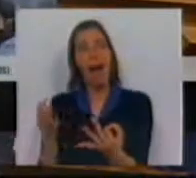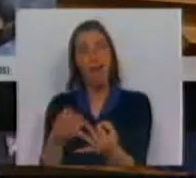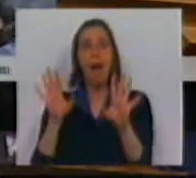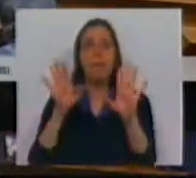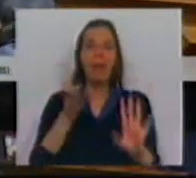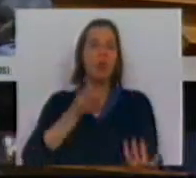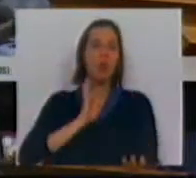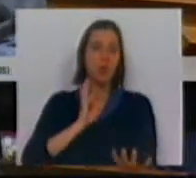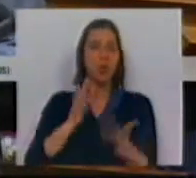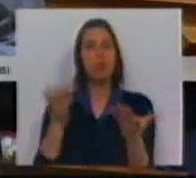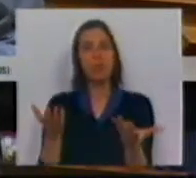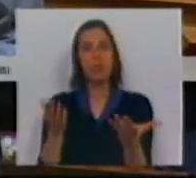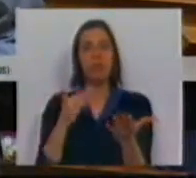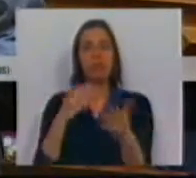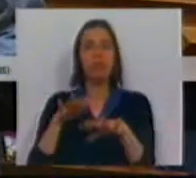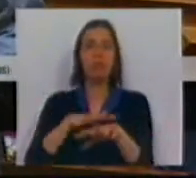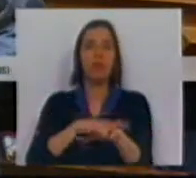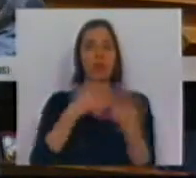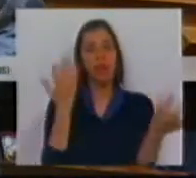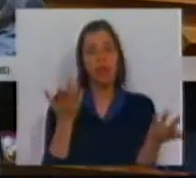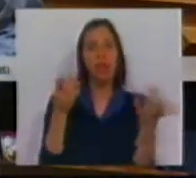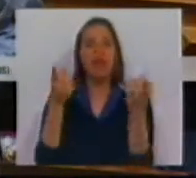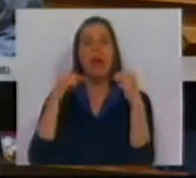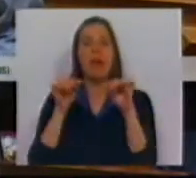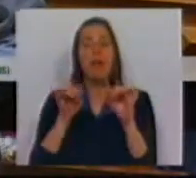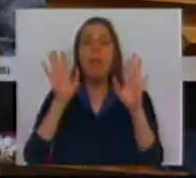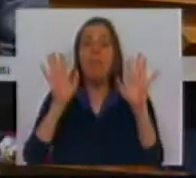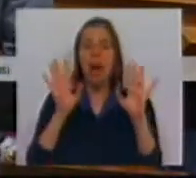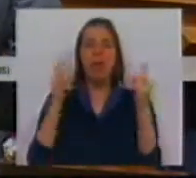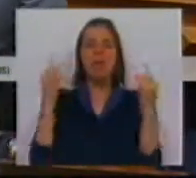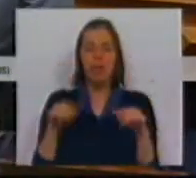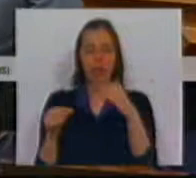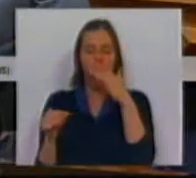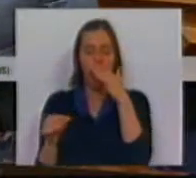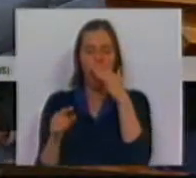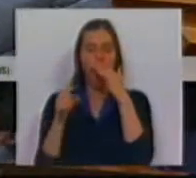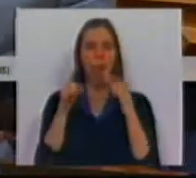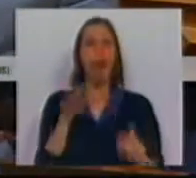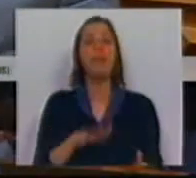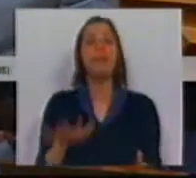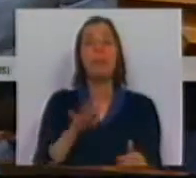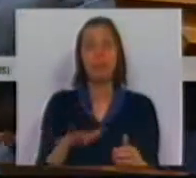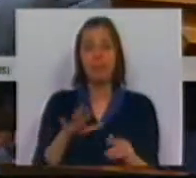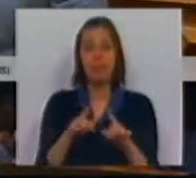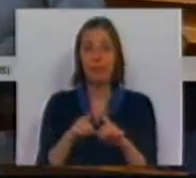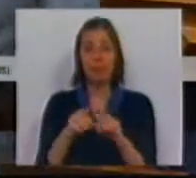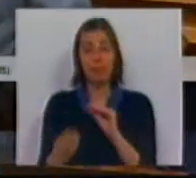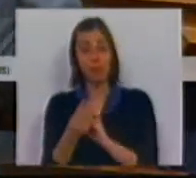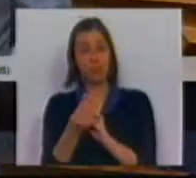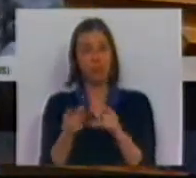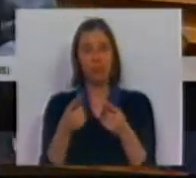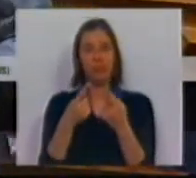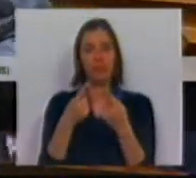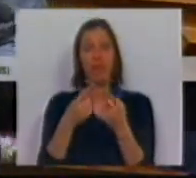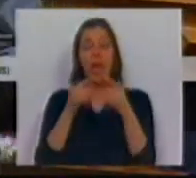sujeitas a servidões administrativas. De qualquer maneira, há uma situação análoga